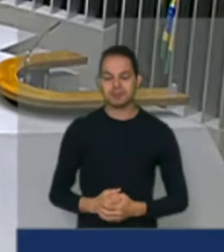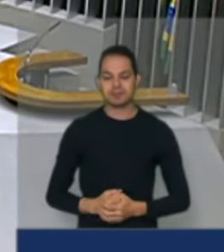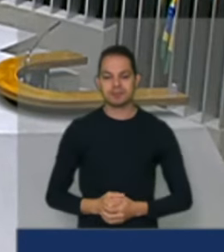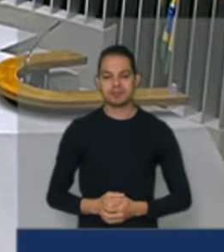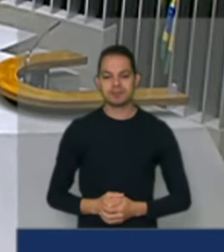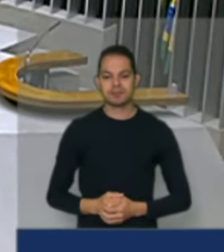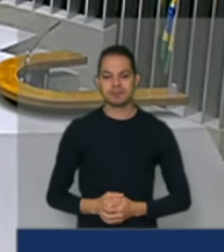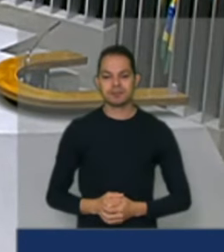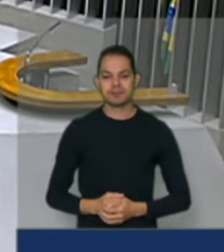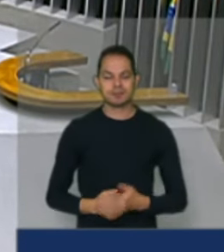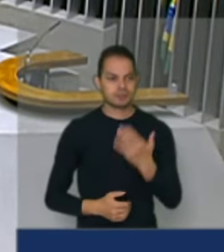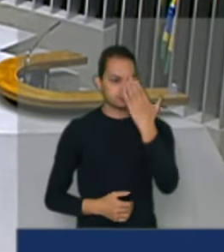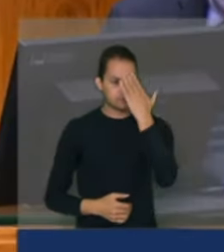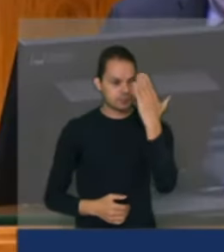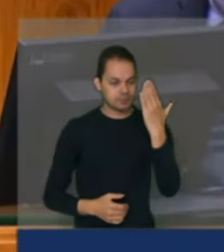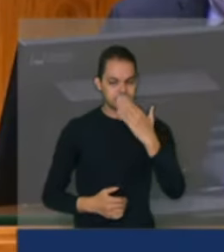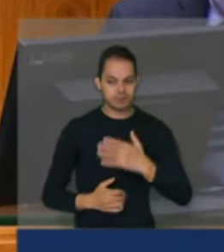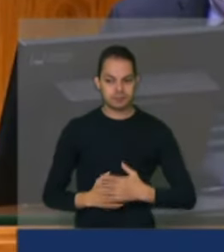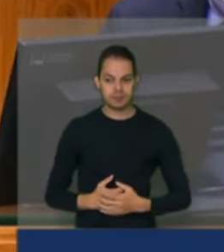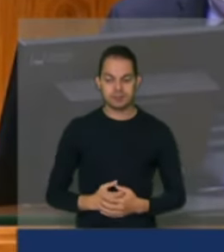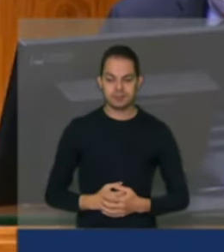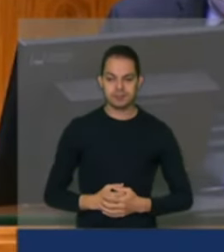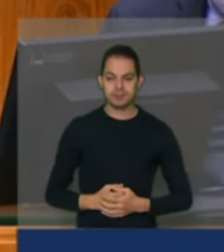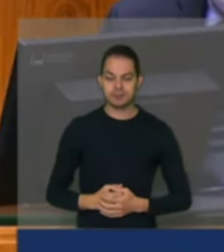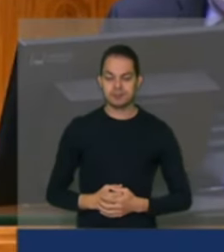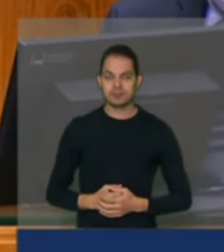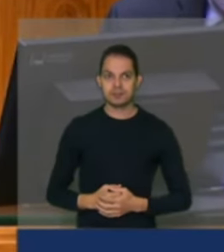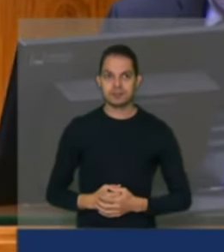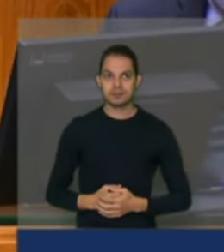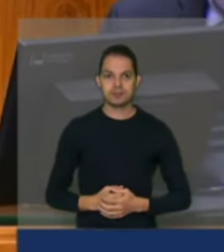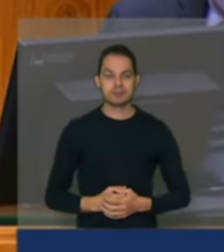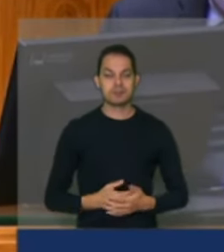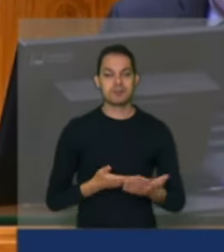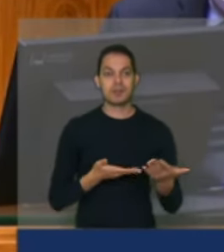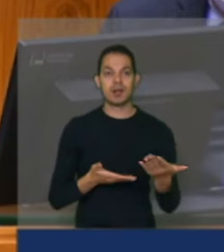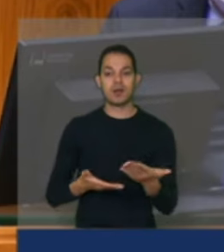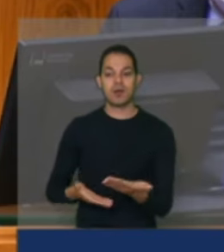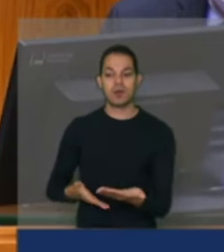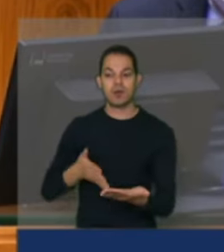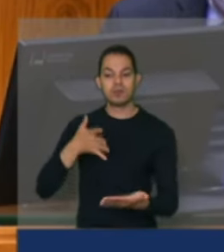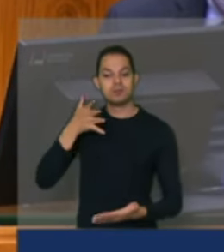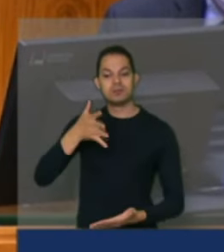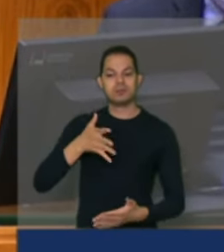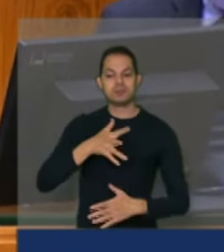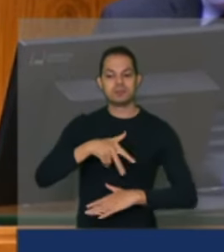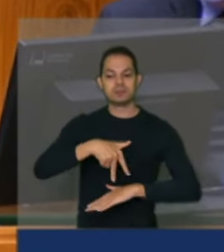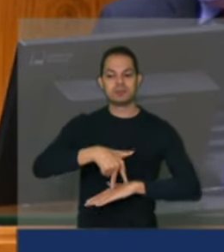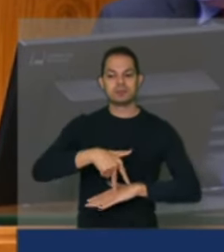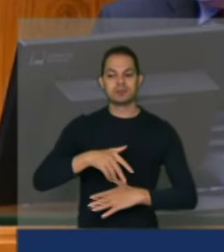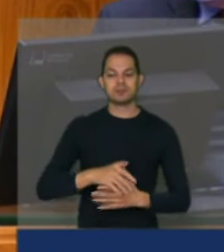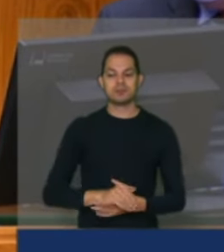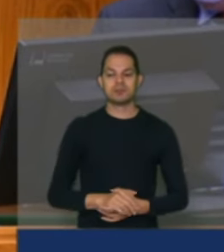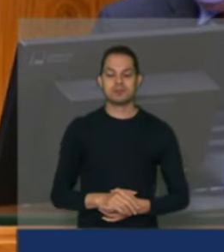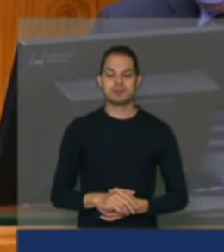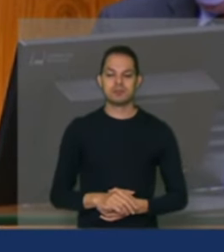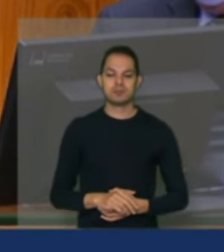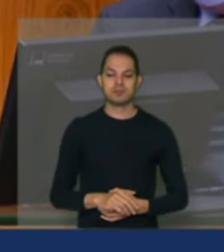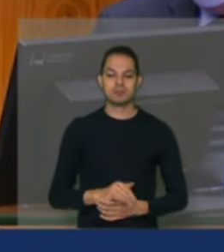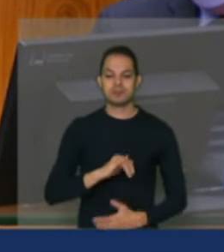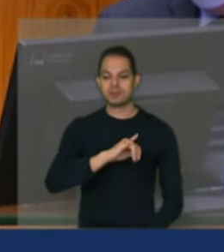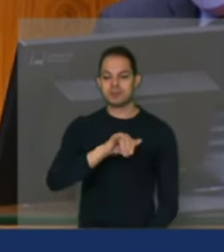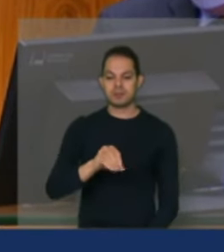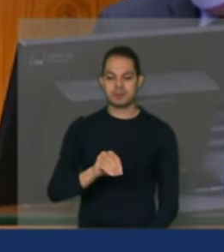Muito obrigado, deputado Bungais. Convido agora a fazer uso da palavra Sr. José